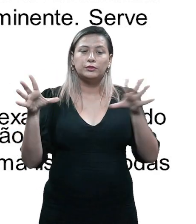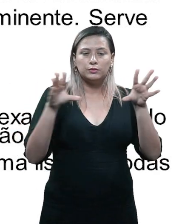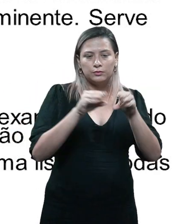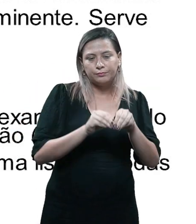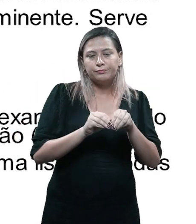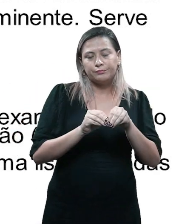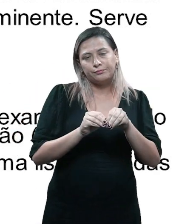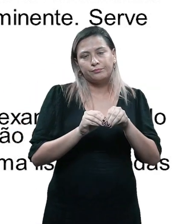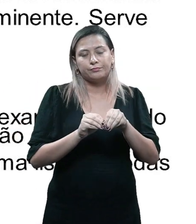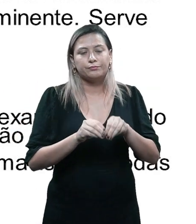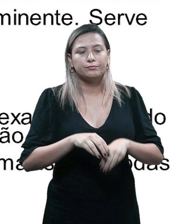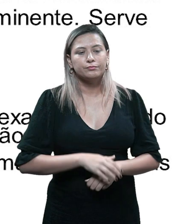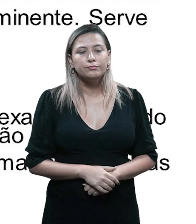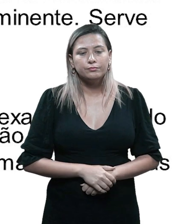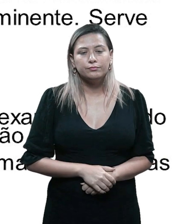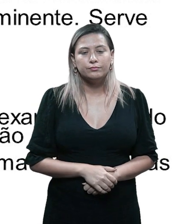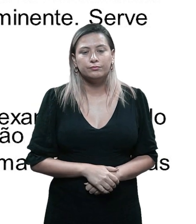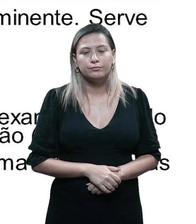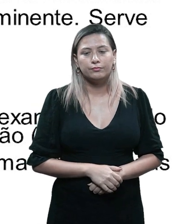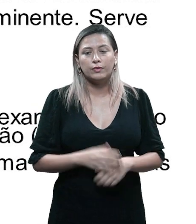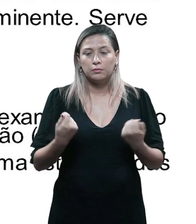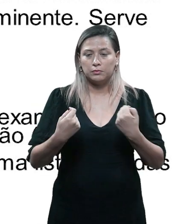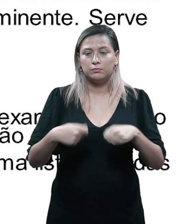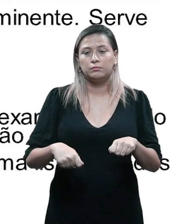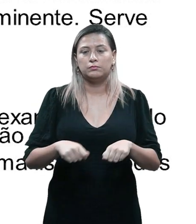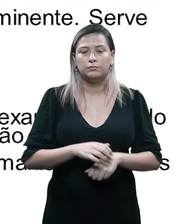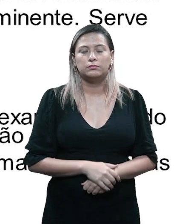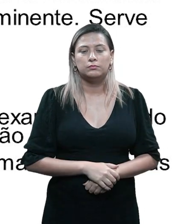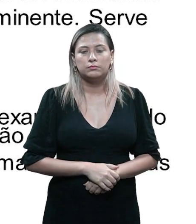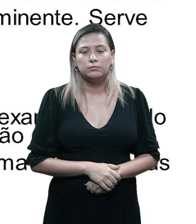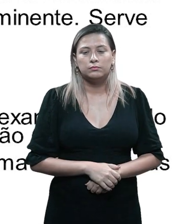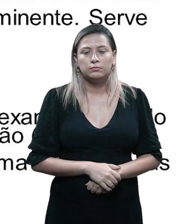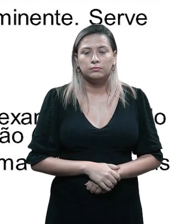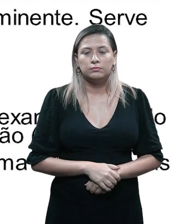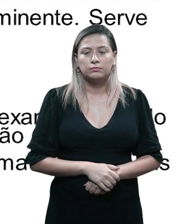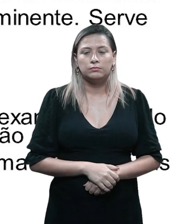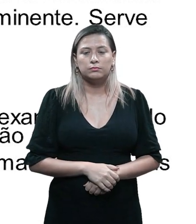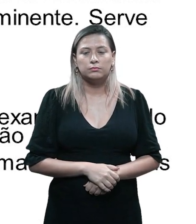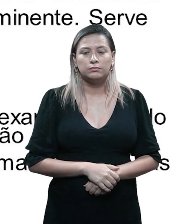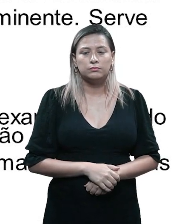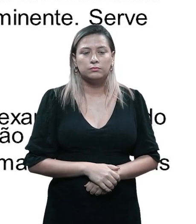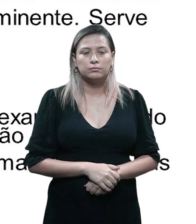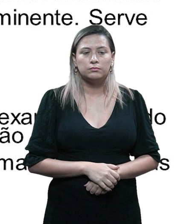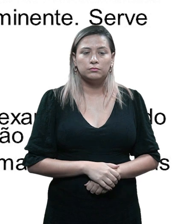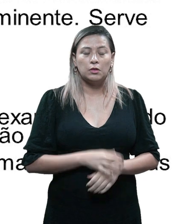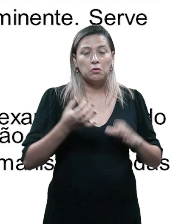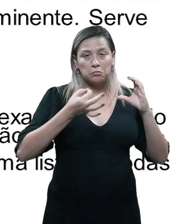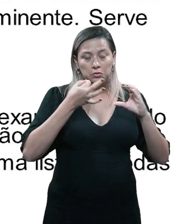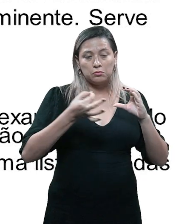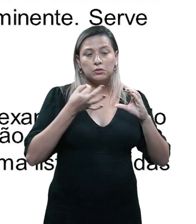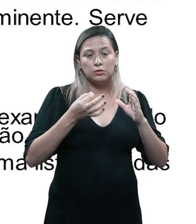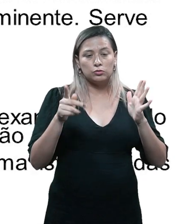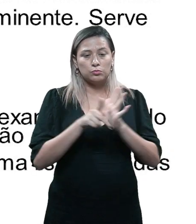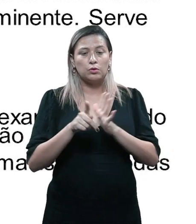a sinopse ou o argumento. Ele permite, o resumo permite um exame crítico do esqueleto do